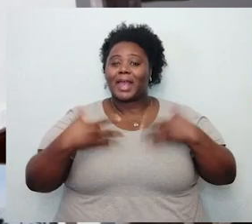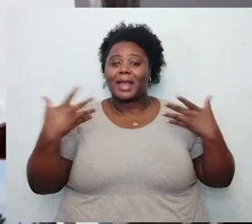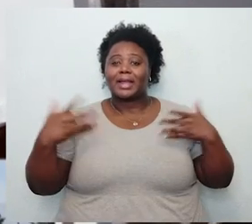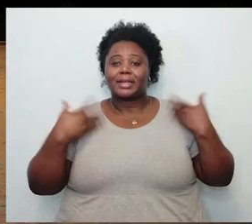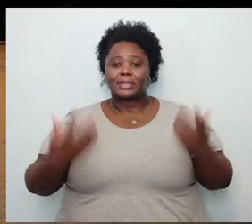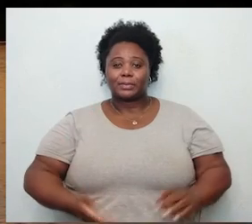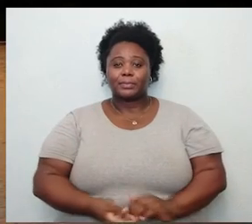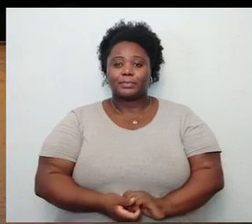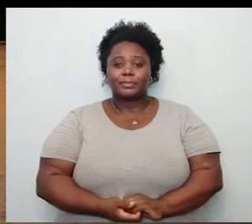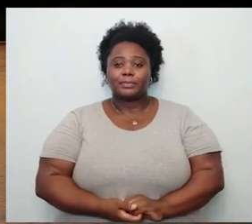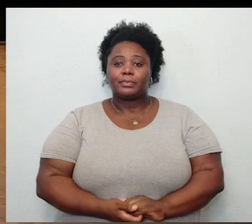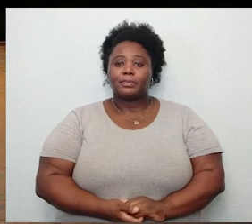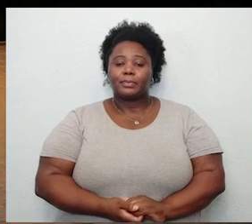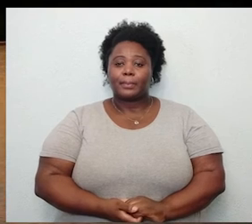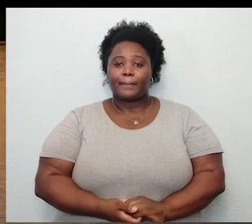alegria.